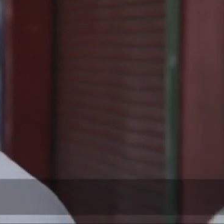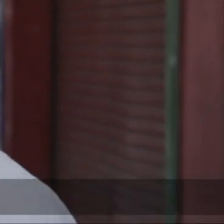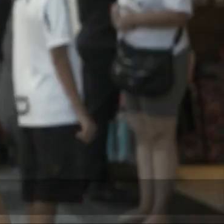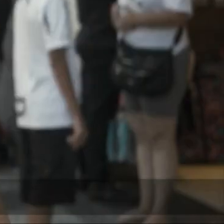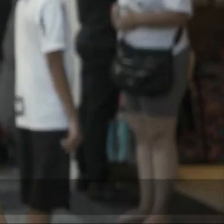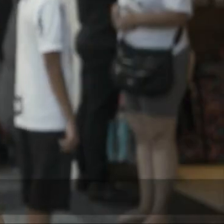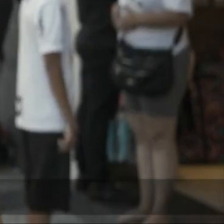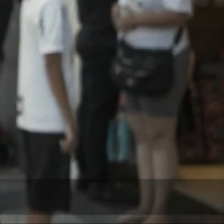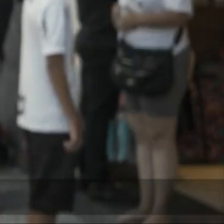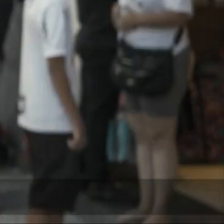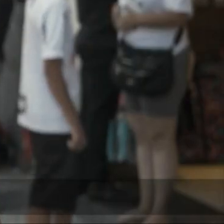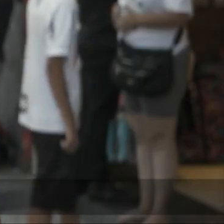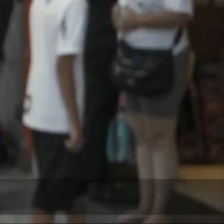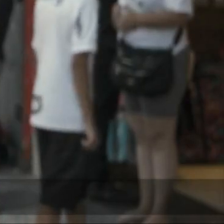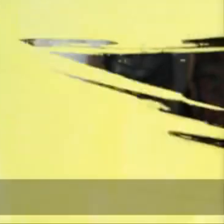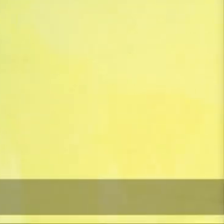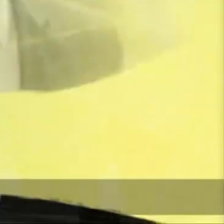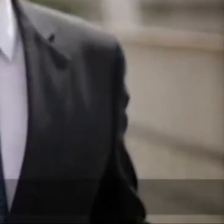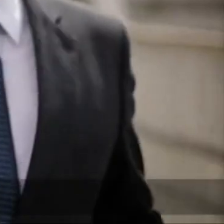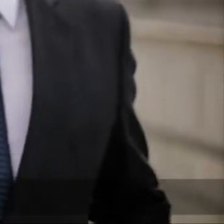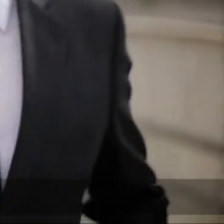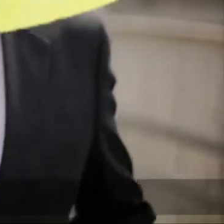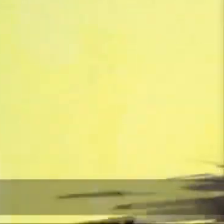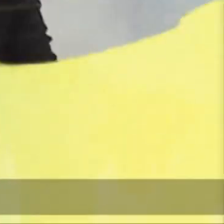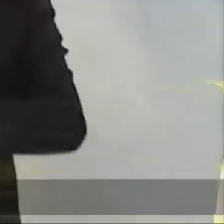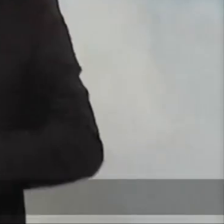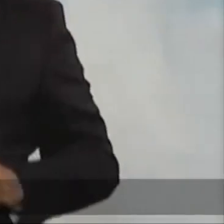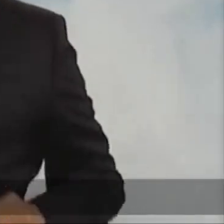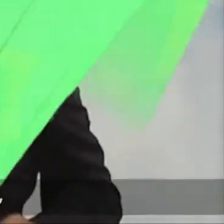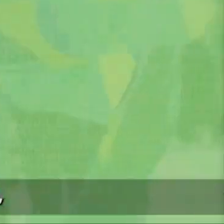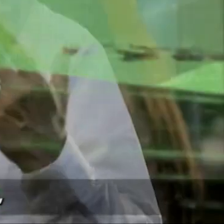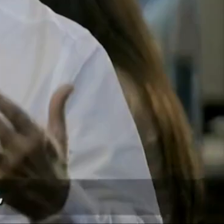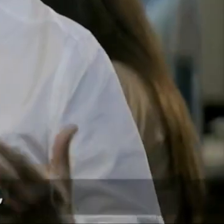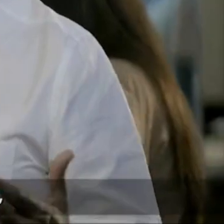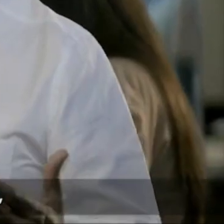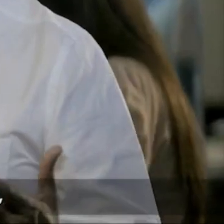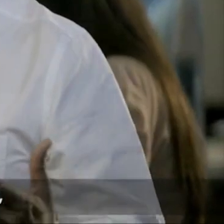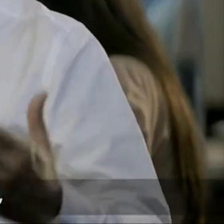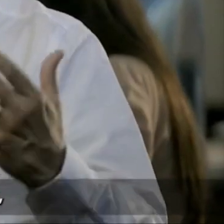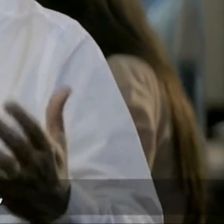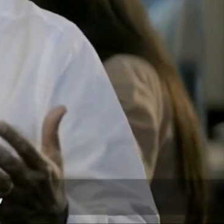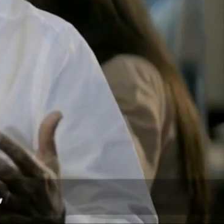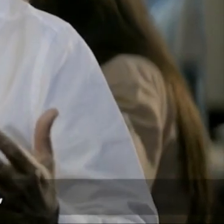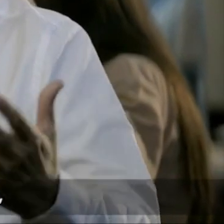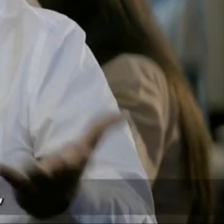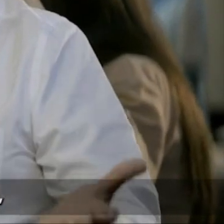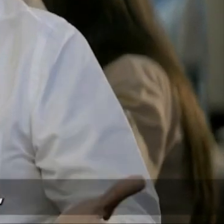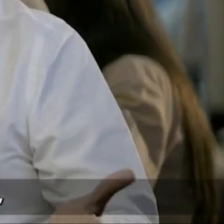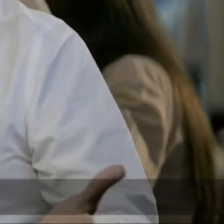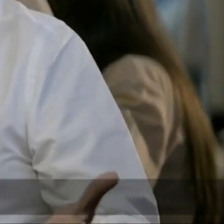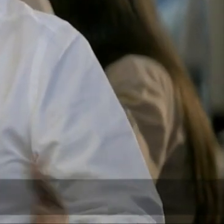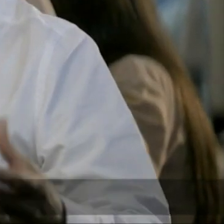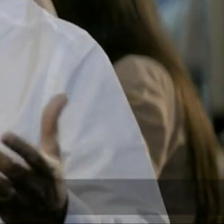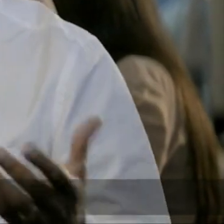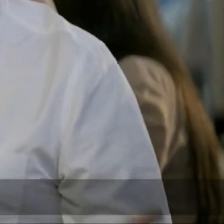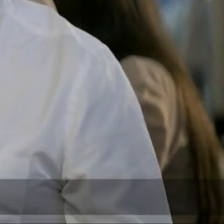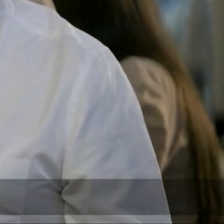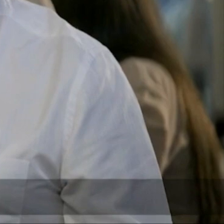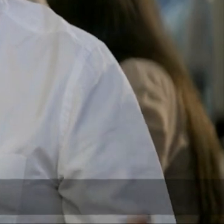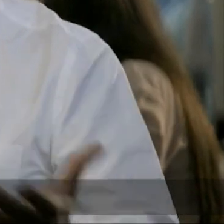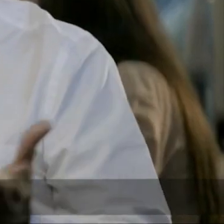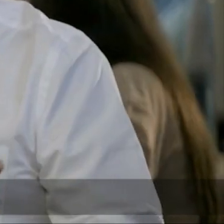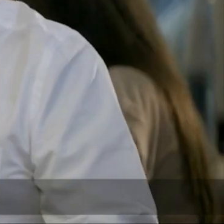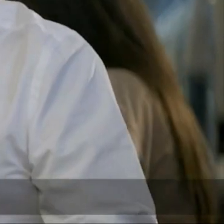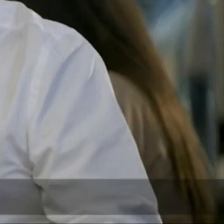o povo, né? Ele sempre lutava, assim, para mostrar a verdade. O eleitor mineiro quer saber o que pensa, quais são os